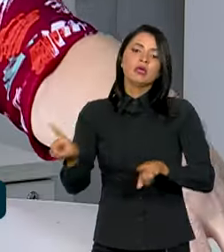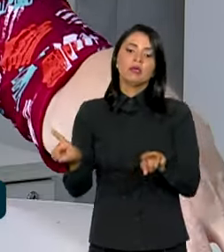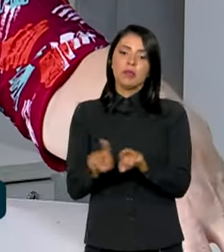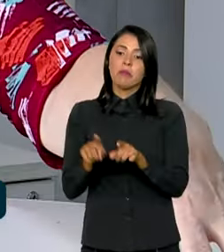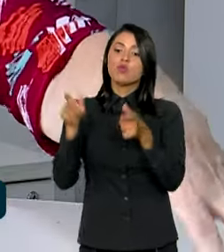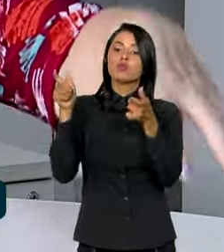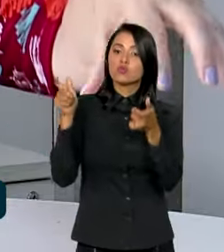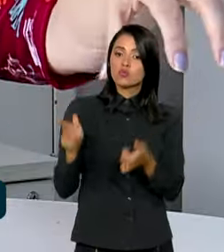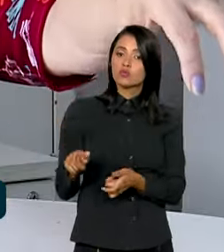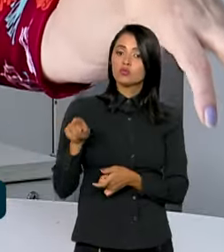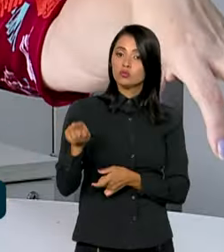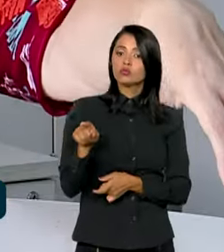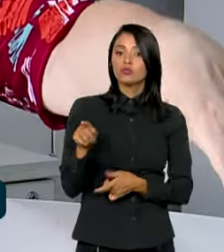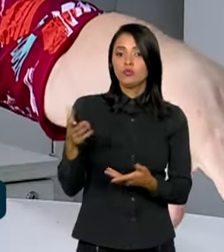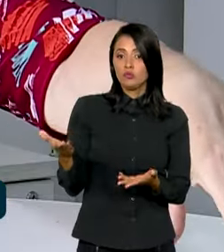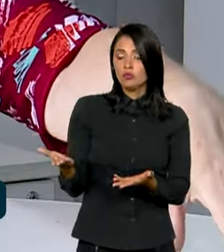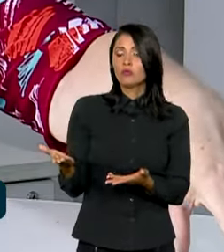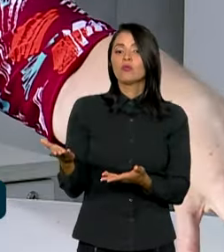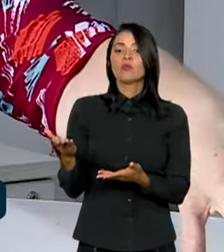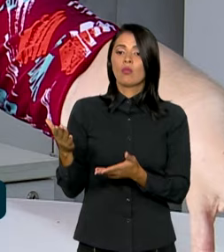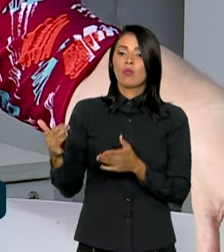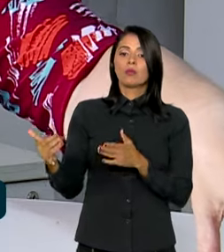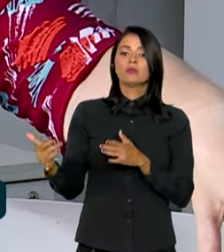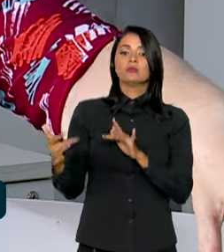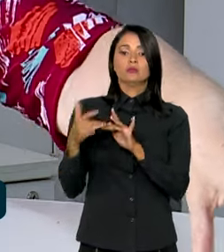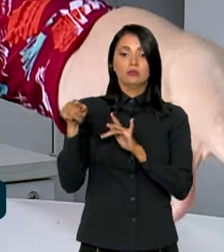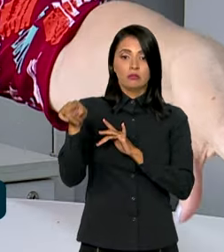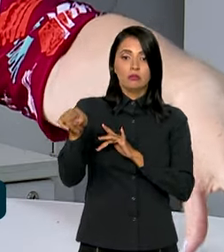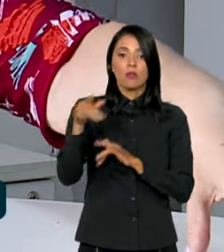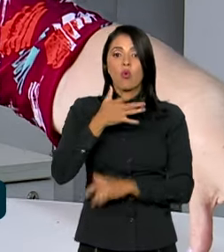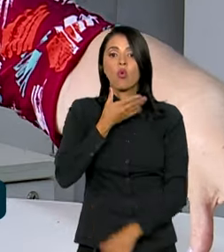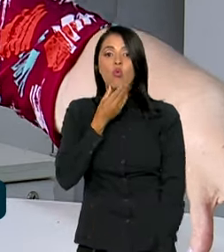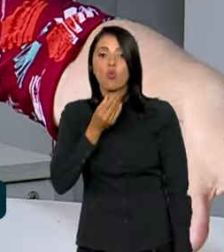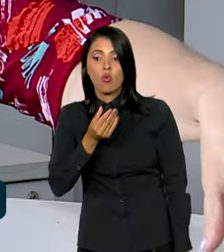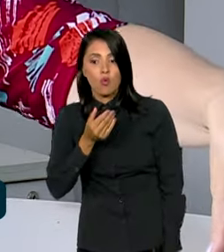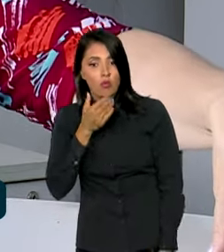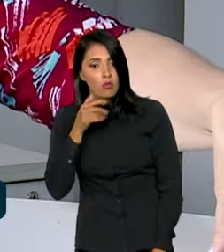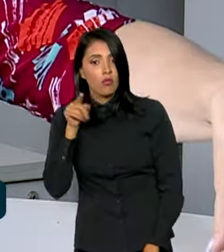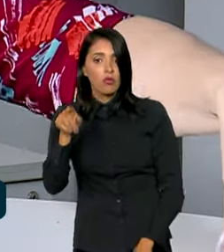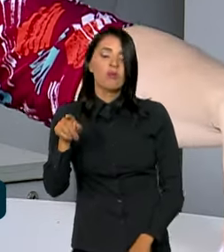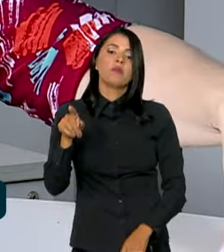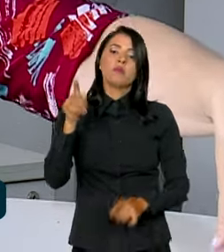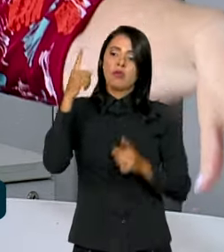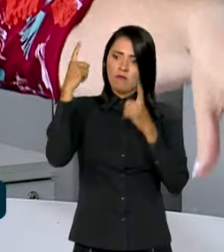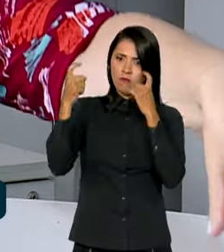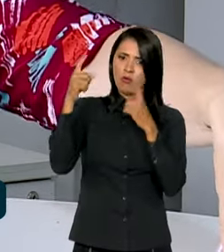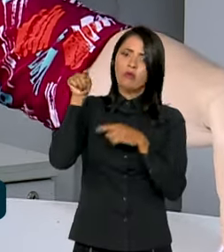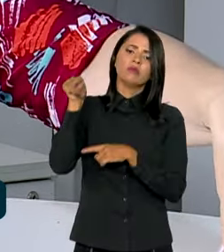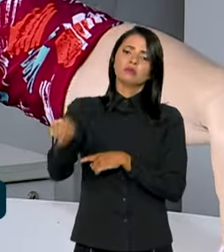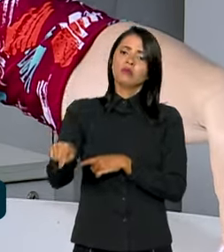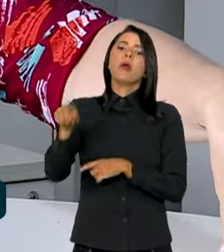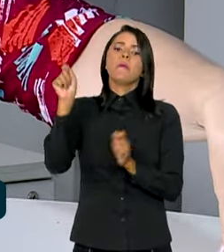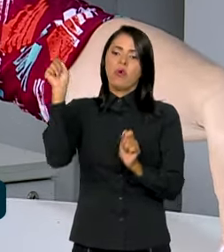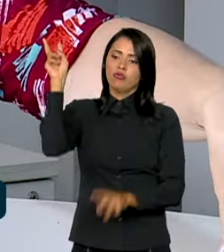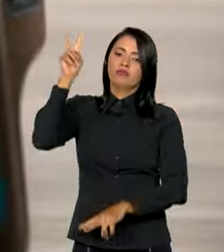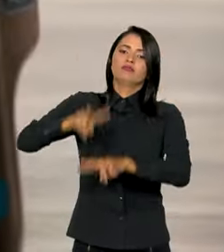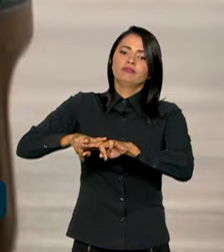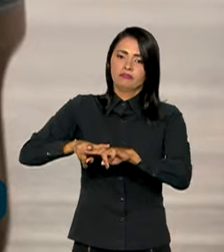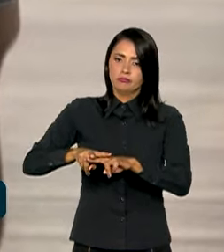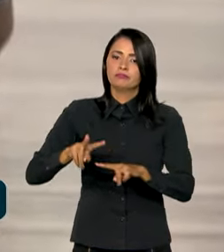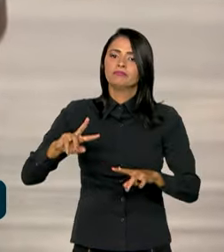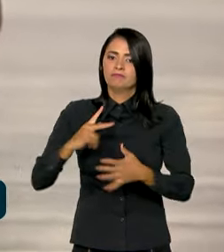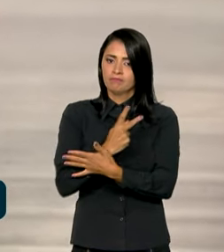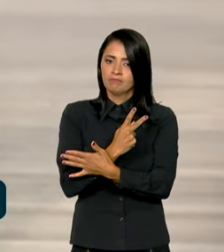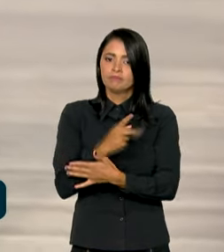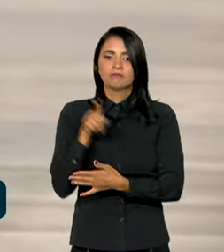quanto para entrar em contato com o agressor, e isso é passível de prisão desse agressor. O